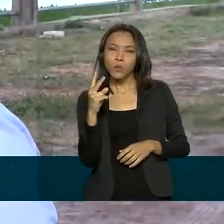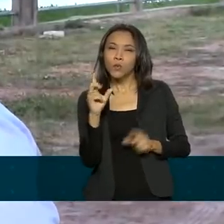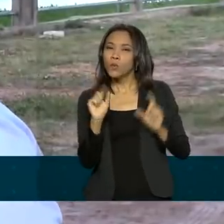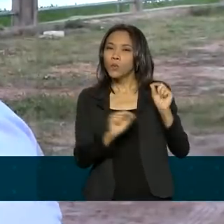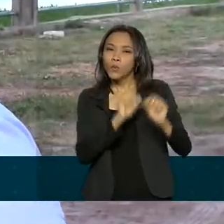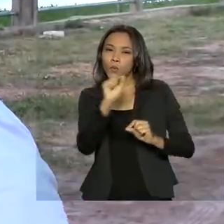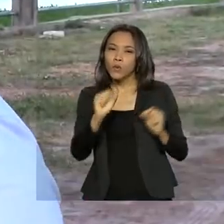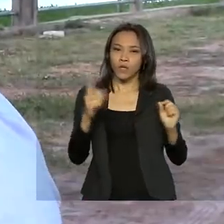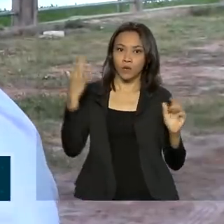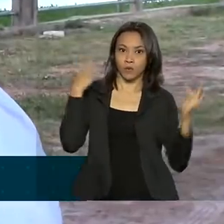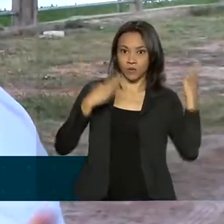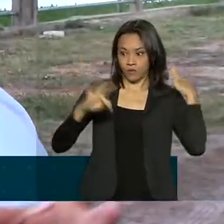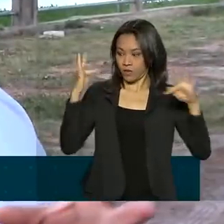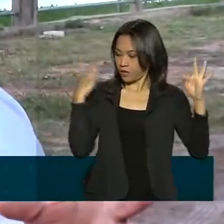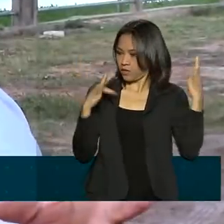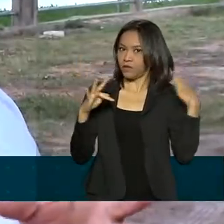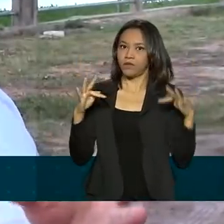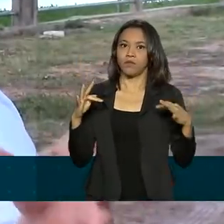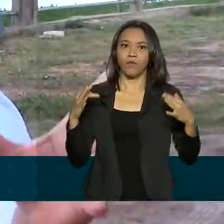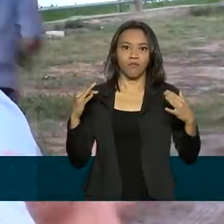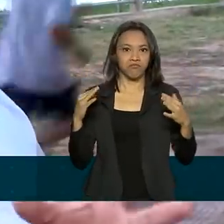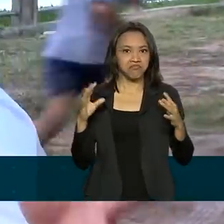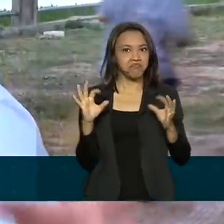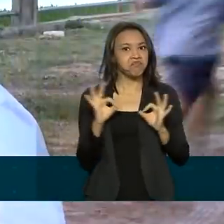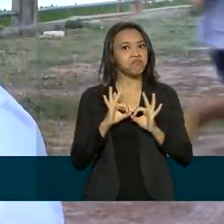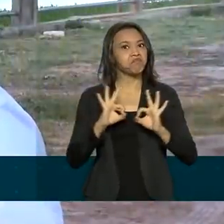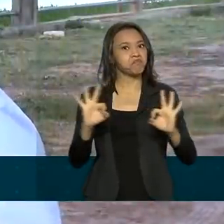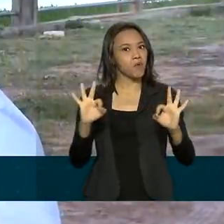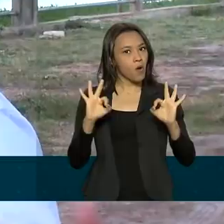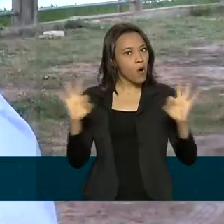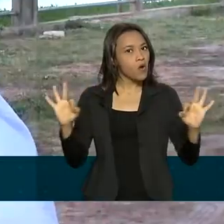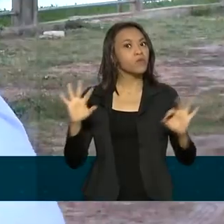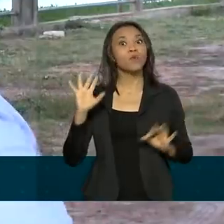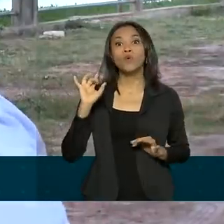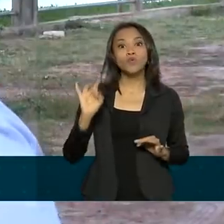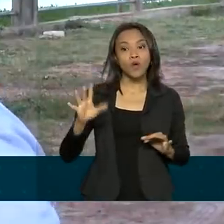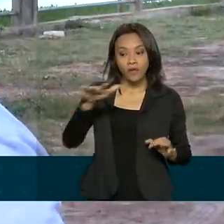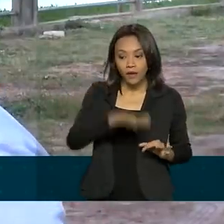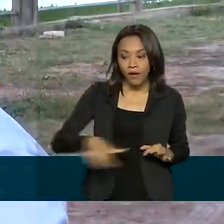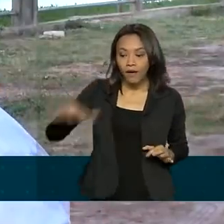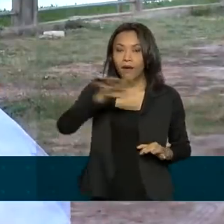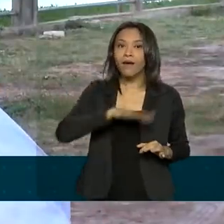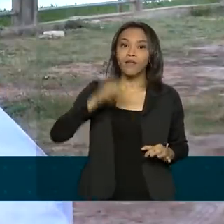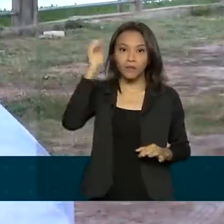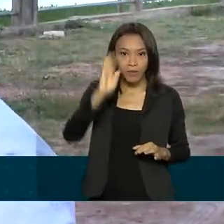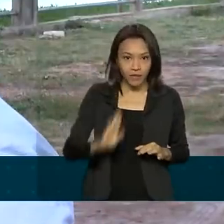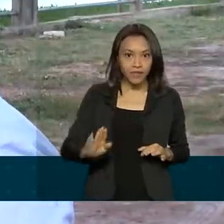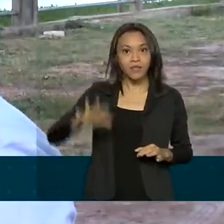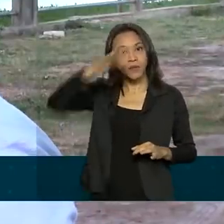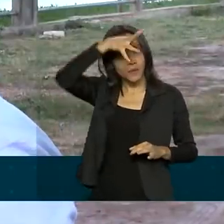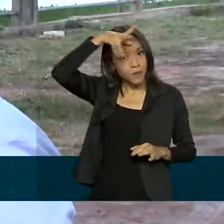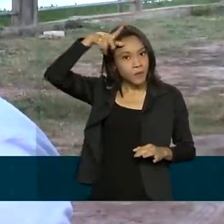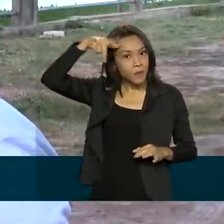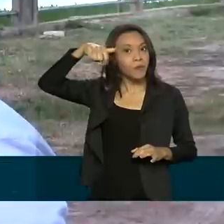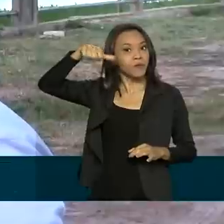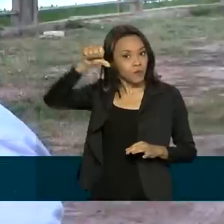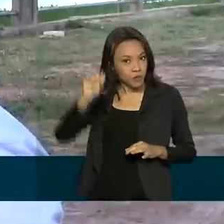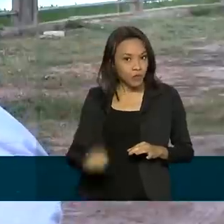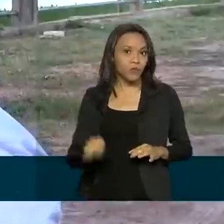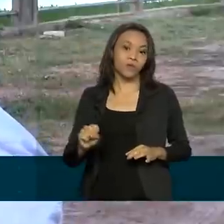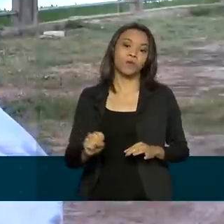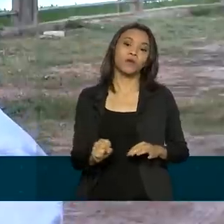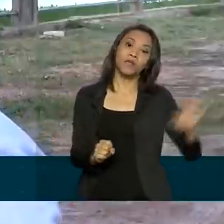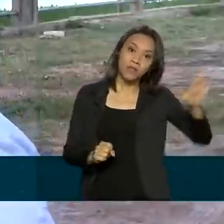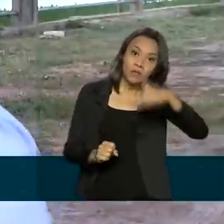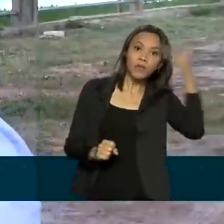a questão de, não só o Pantanal, vai abranger o Pantanal, mas o Chaco e